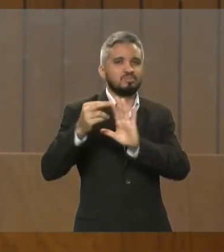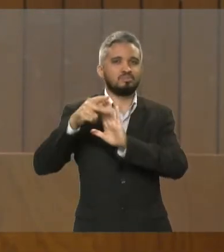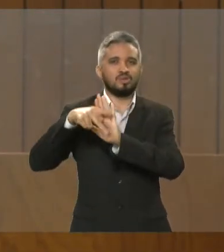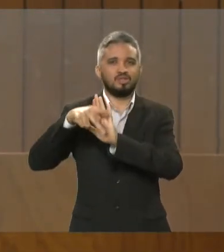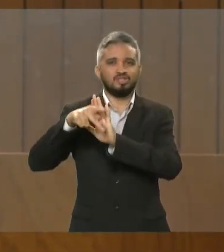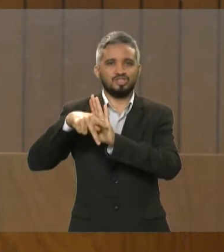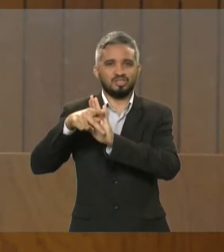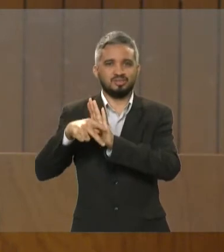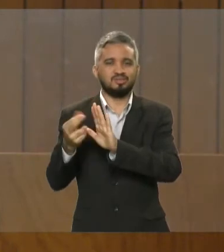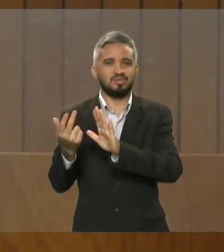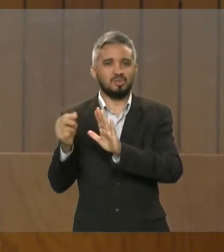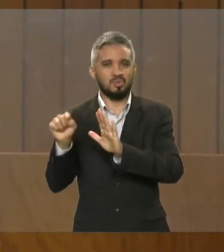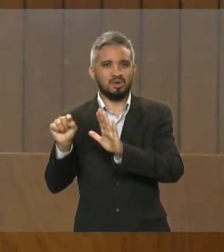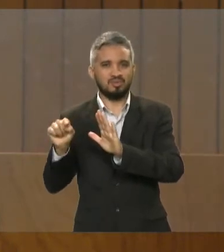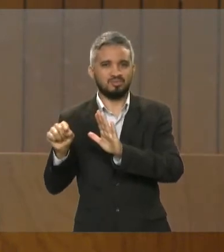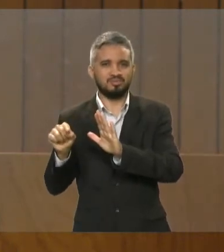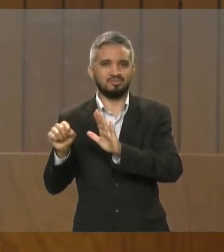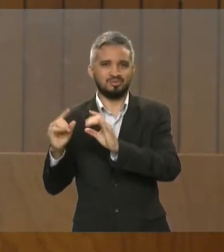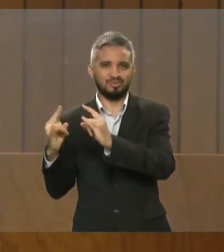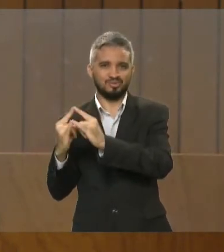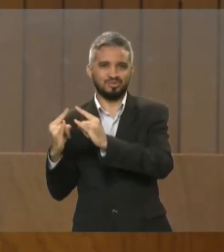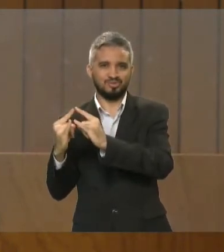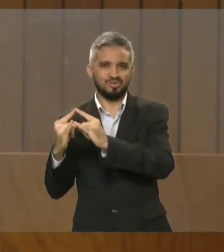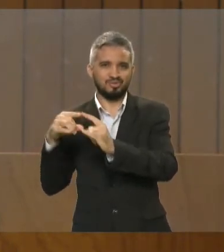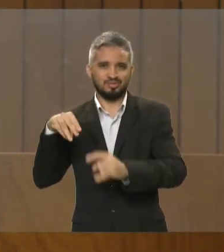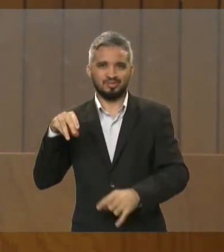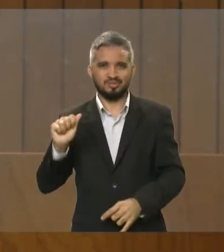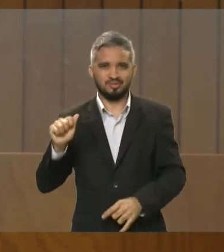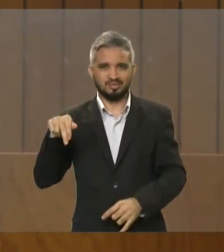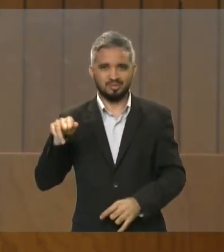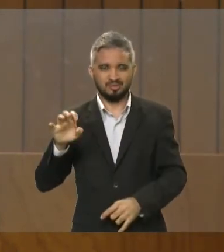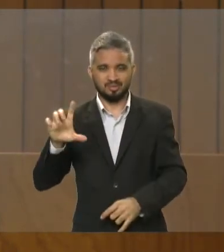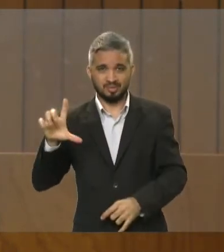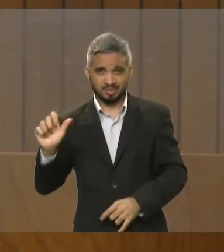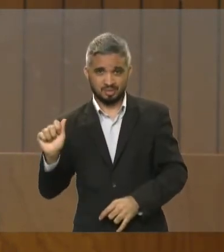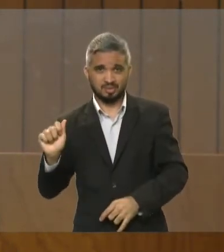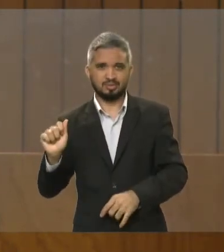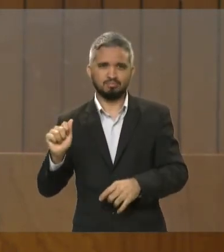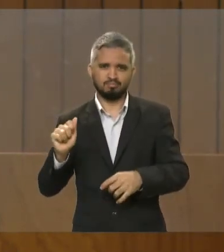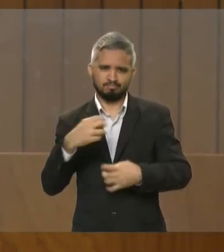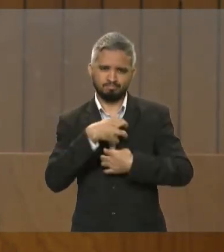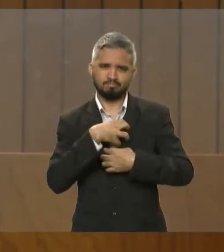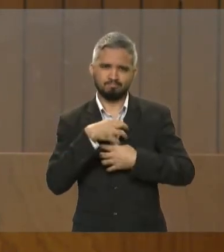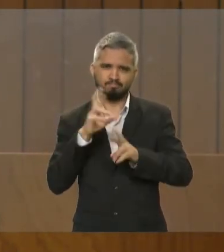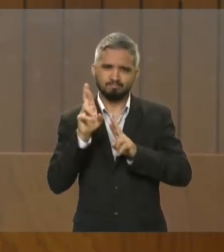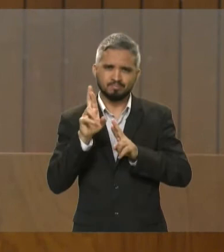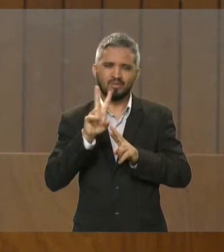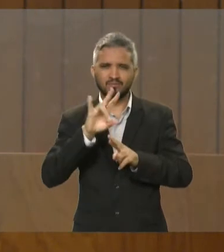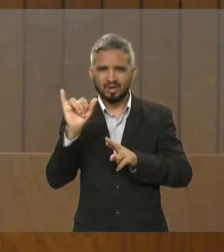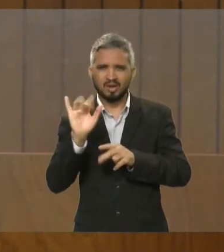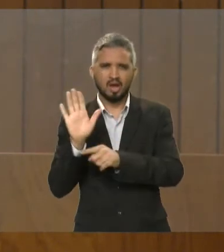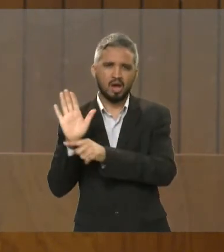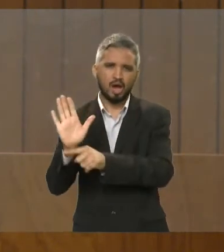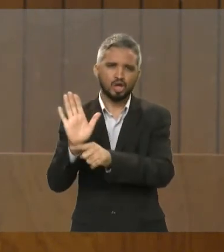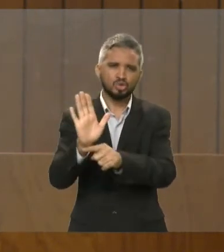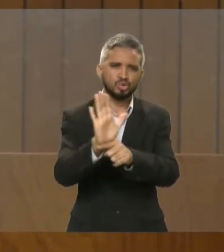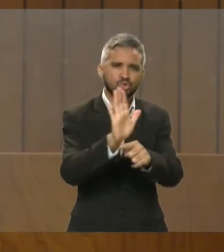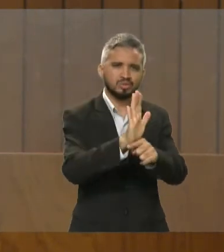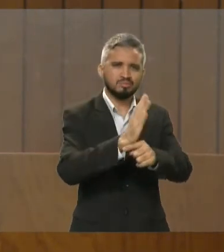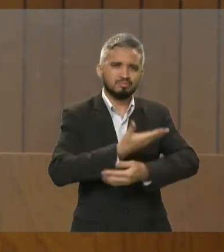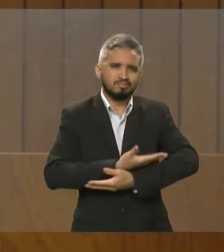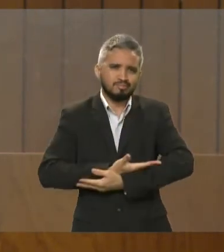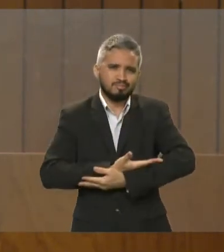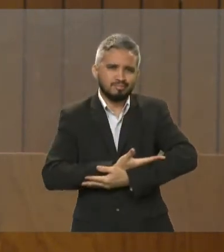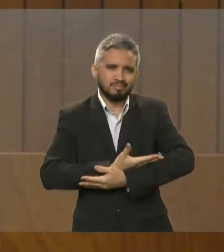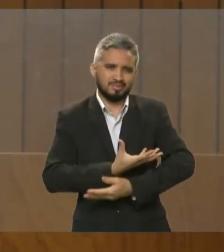prematuridade, que efetivamente vai salvar muitas crianças para terem efetivamente uma vida